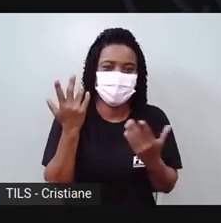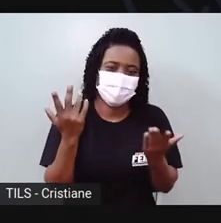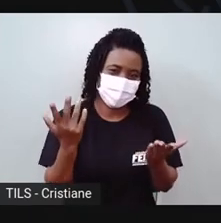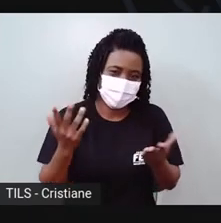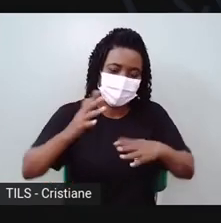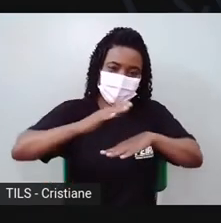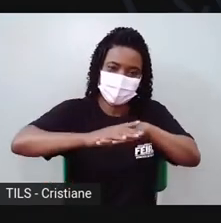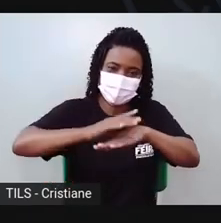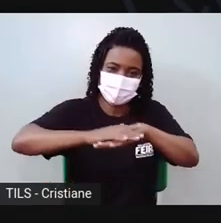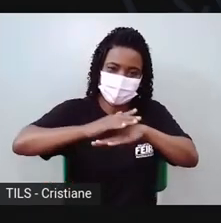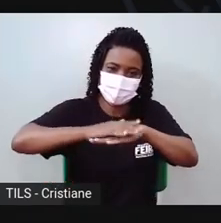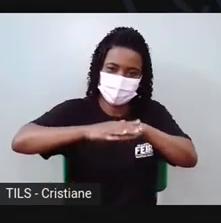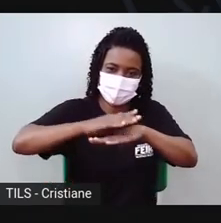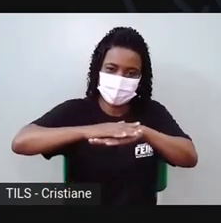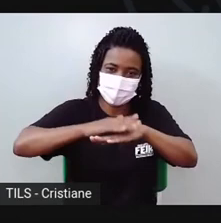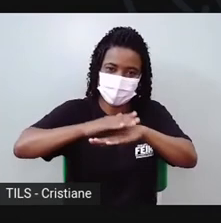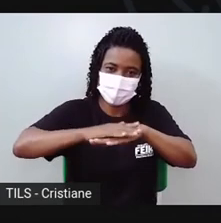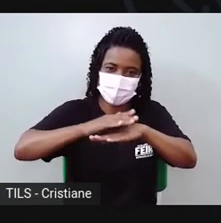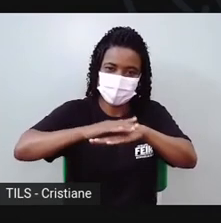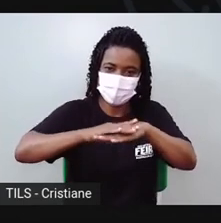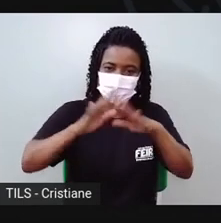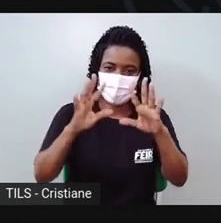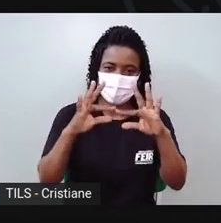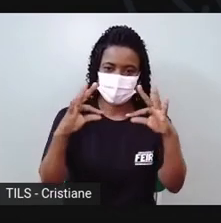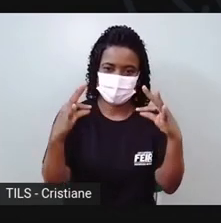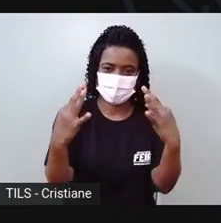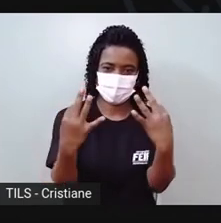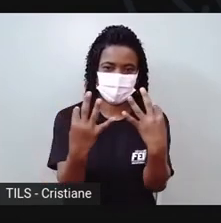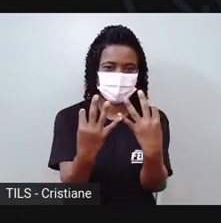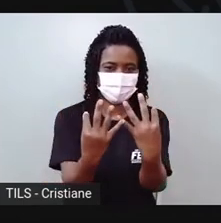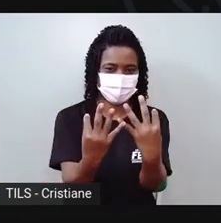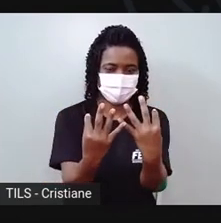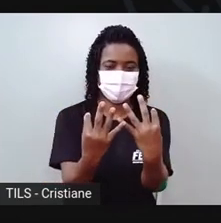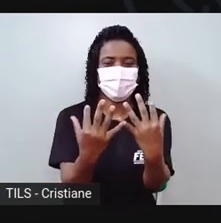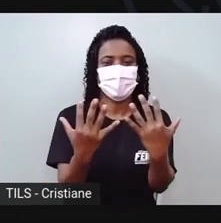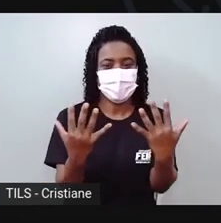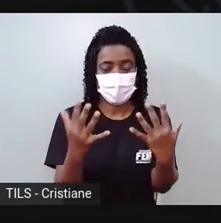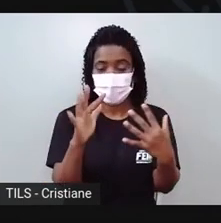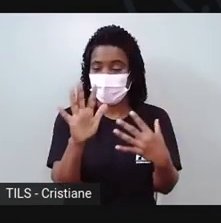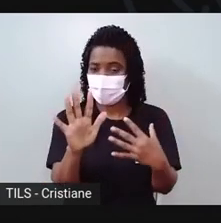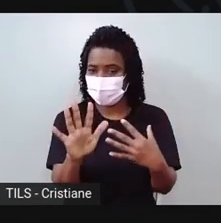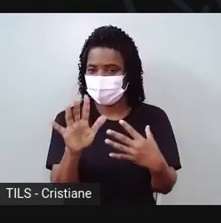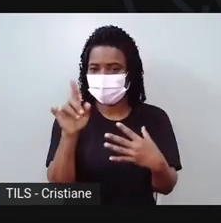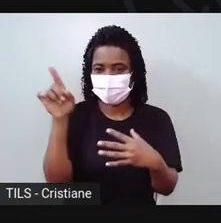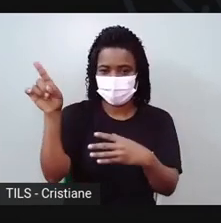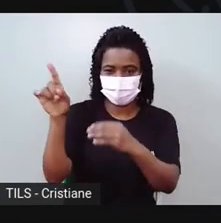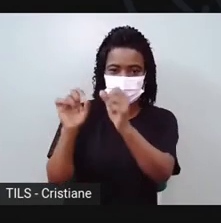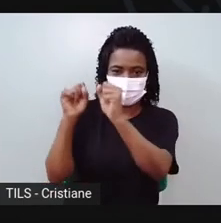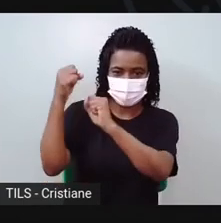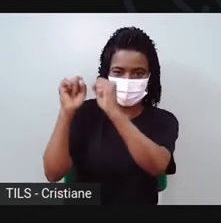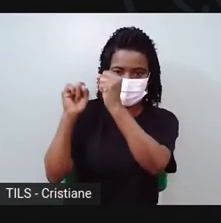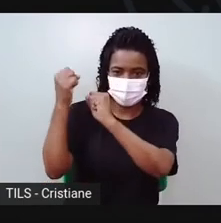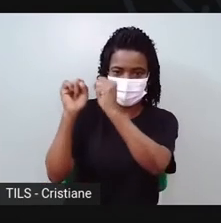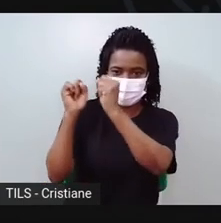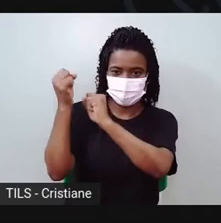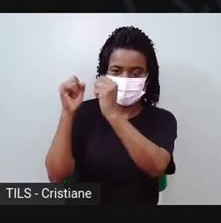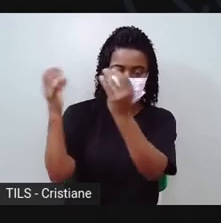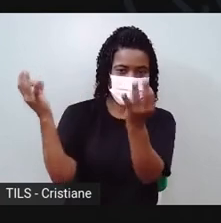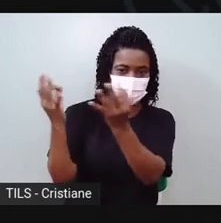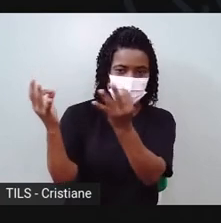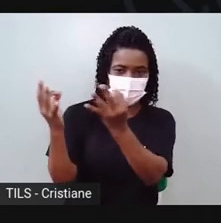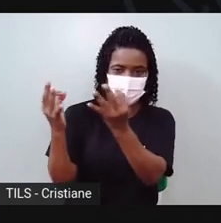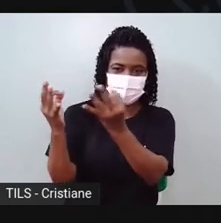na fábrica sai tudo perfeito, mas na mão é arte. Então, que ser assim mesmo. Está